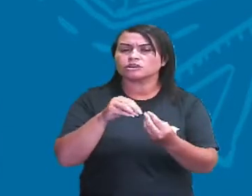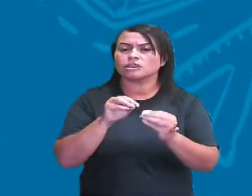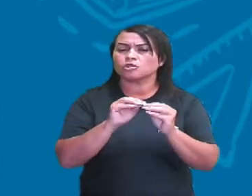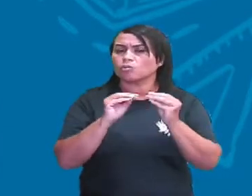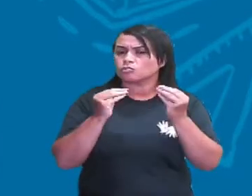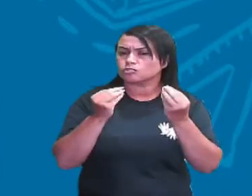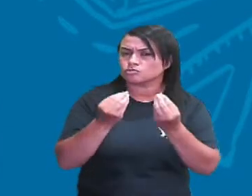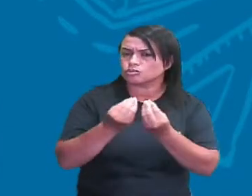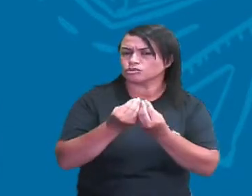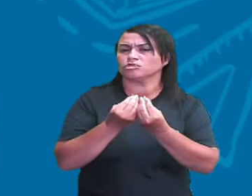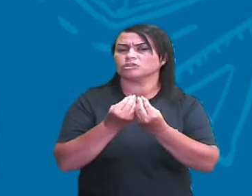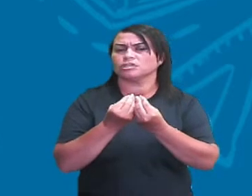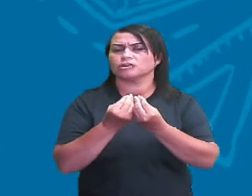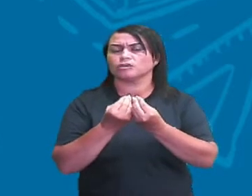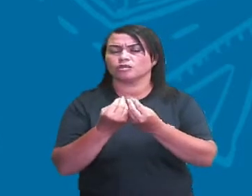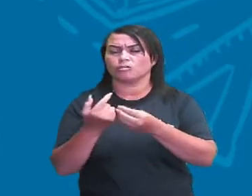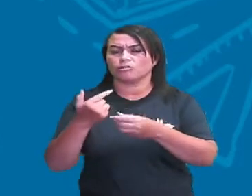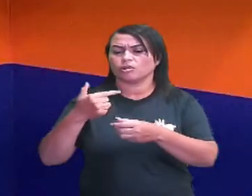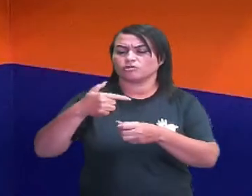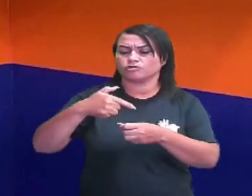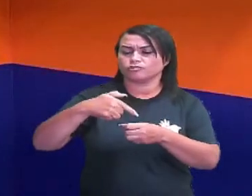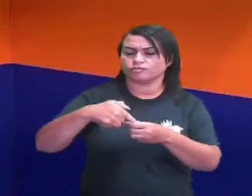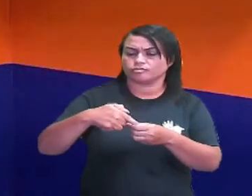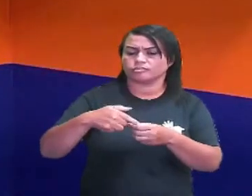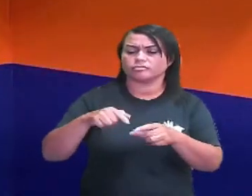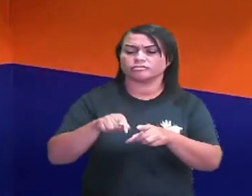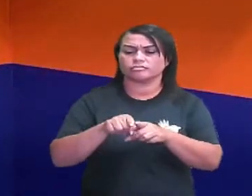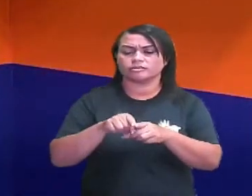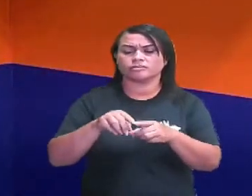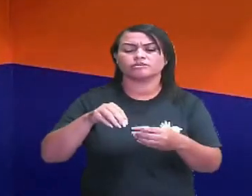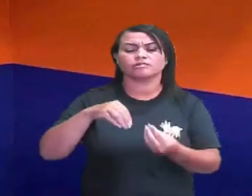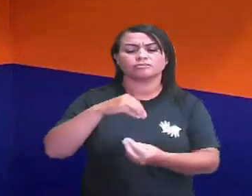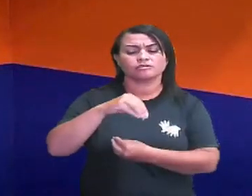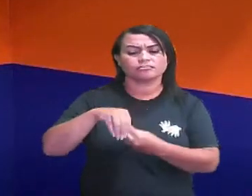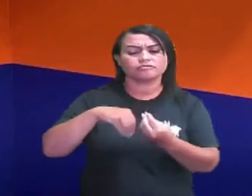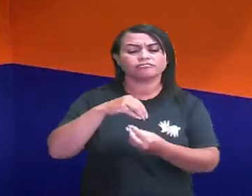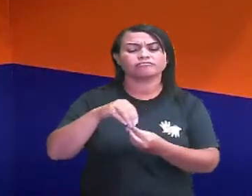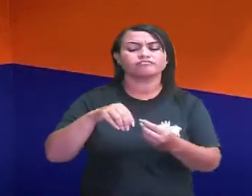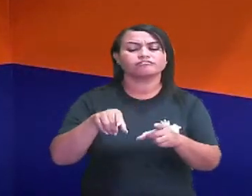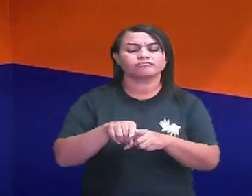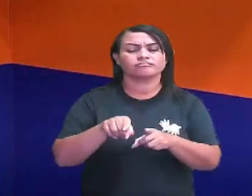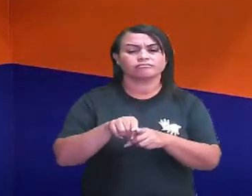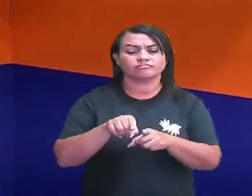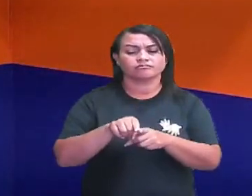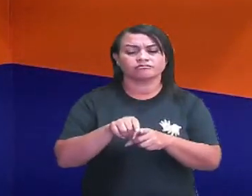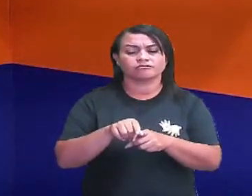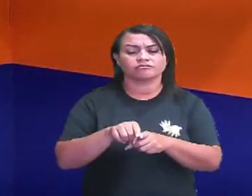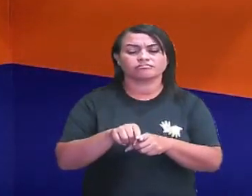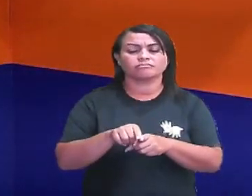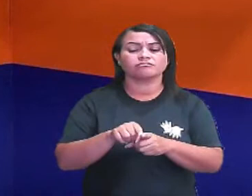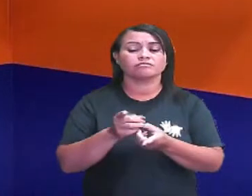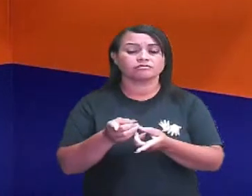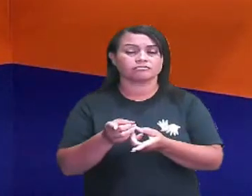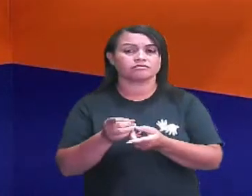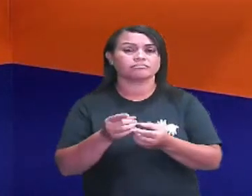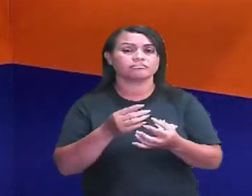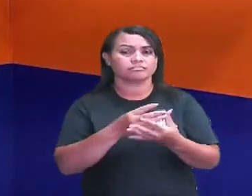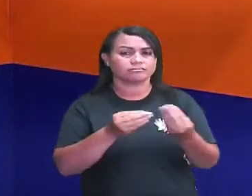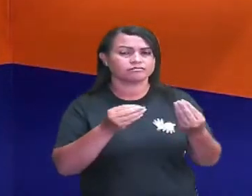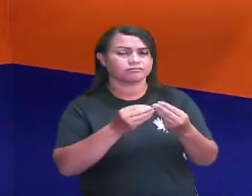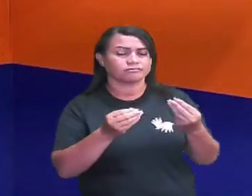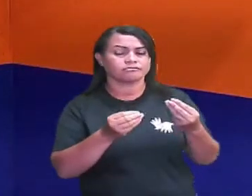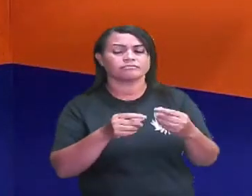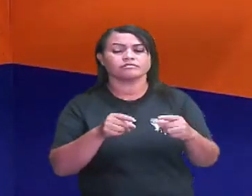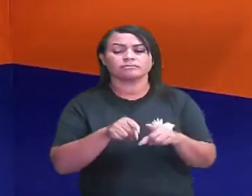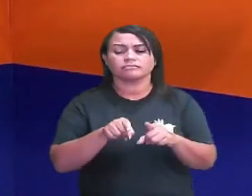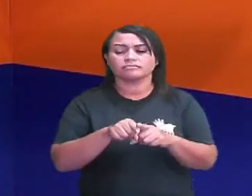conformando uma mistura homogênea. No entanto, caso eu queira misturar álcool com gasolina, eu vou